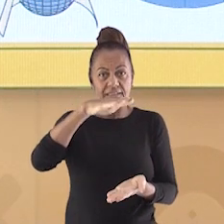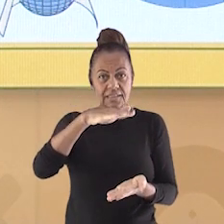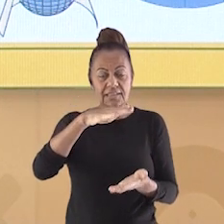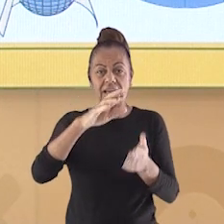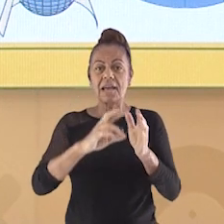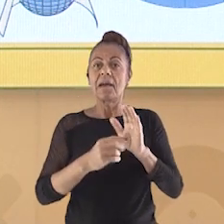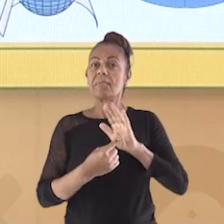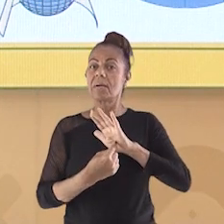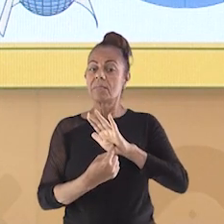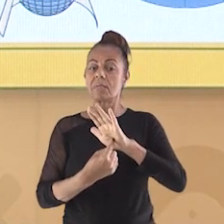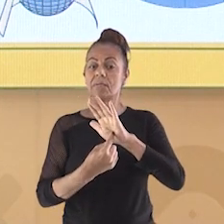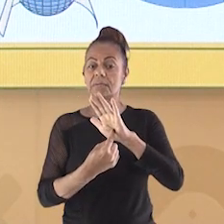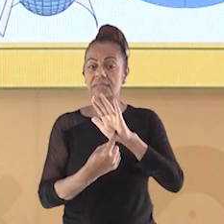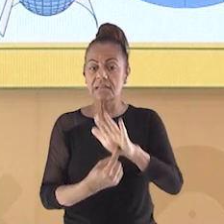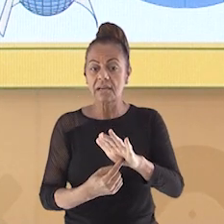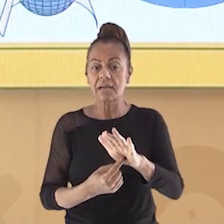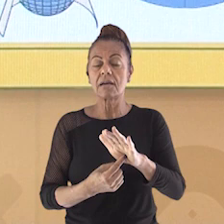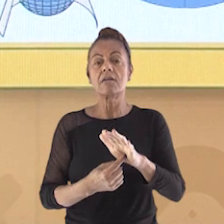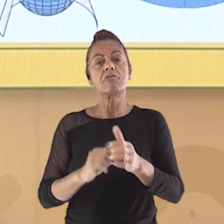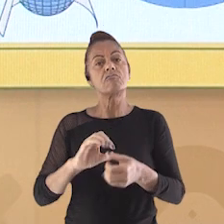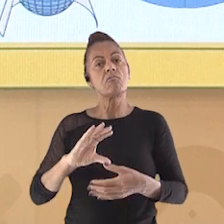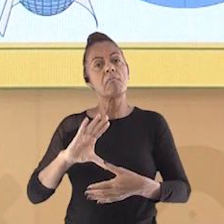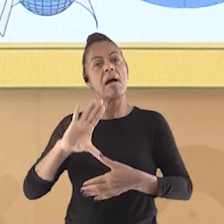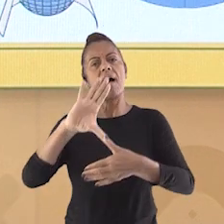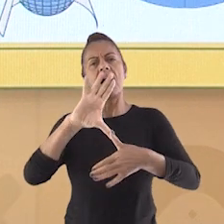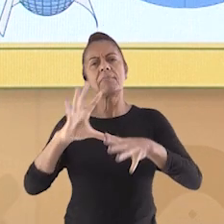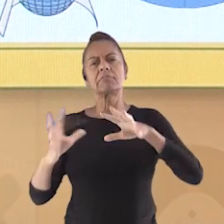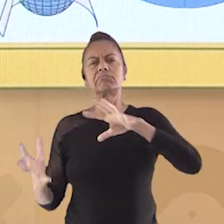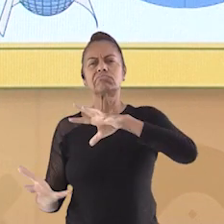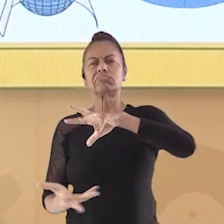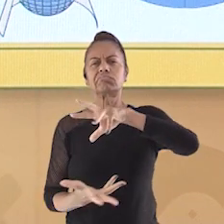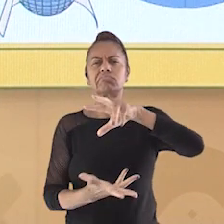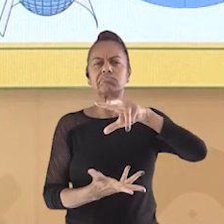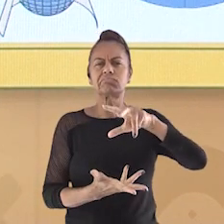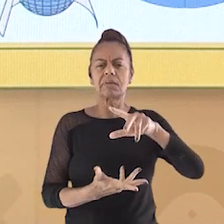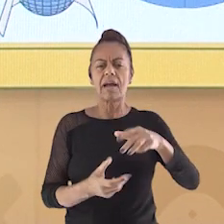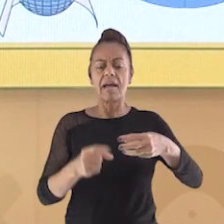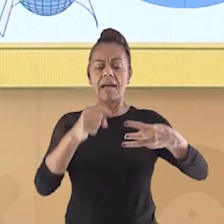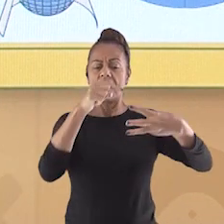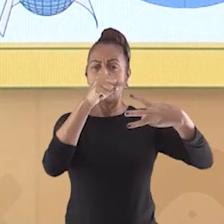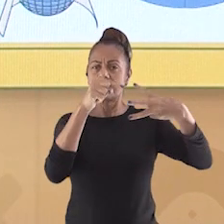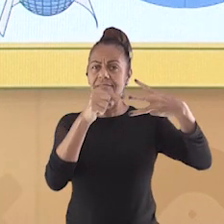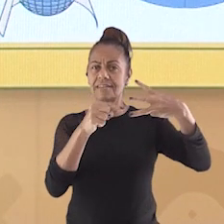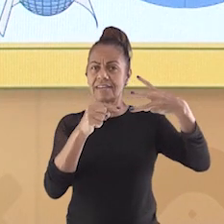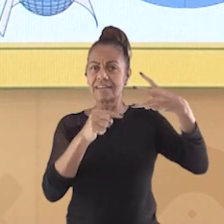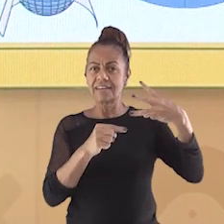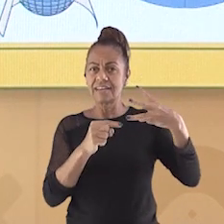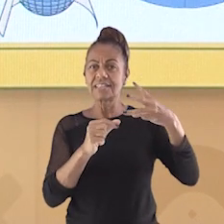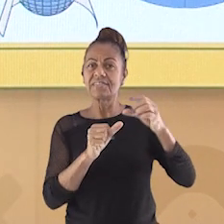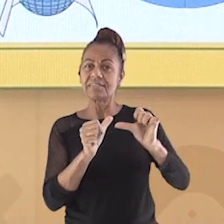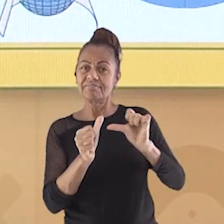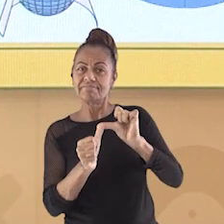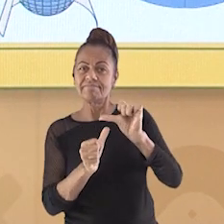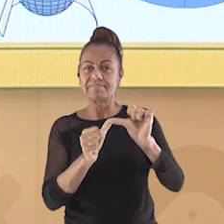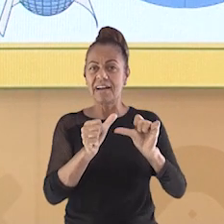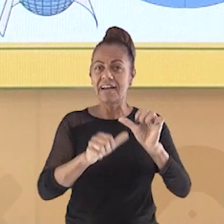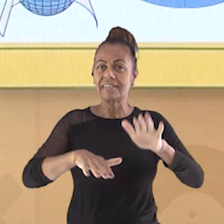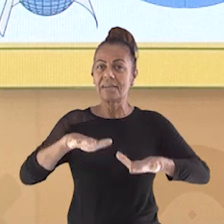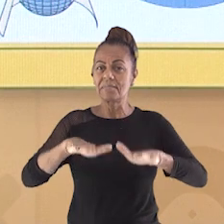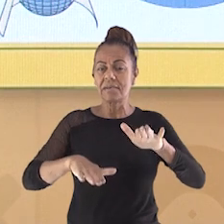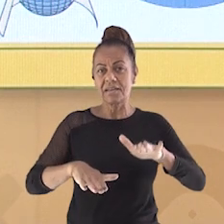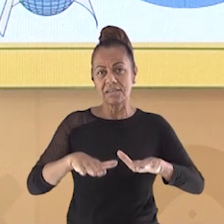Todas elas vão sofrer deformações de seus tamanhos e formatos reais. Pois os mapas